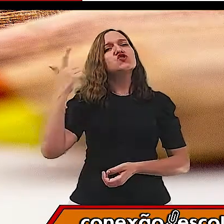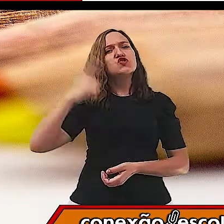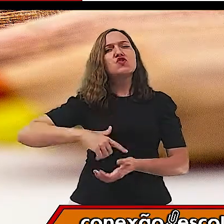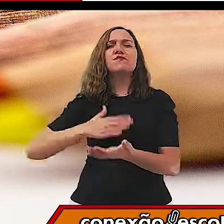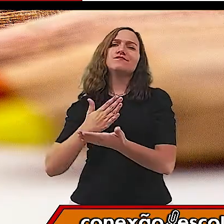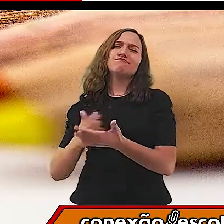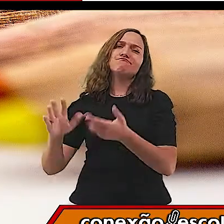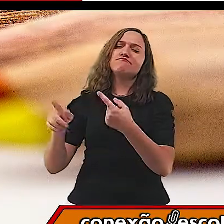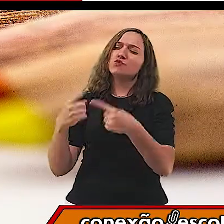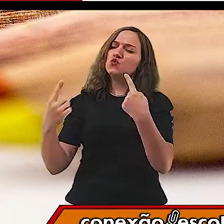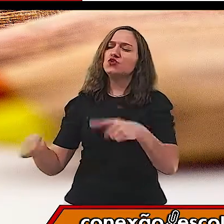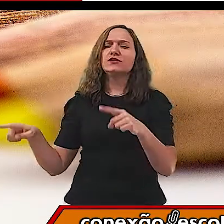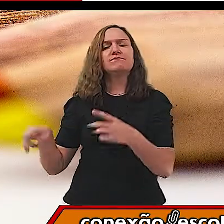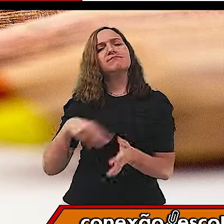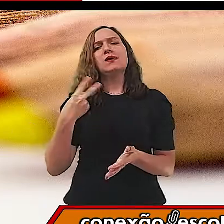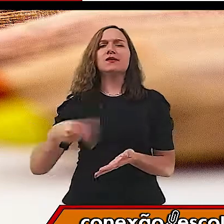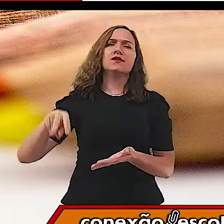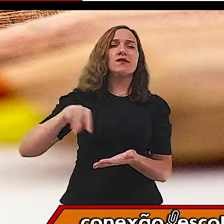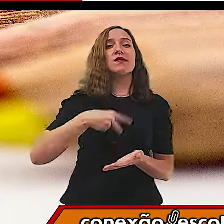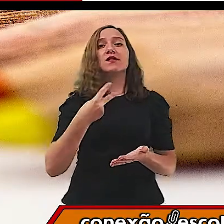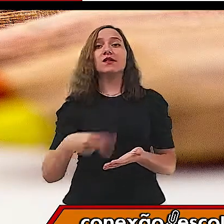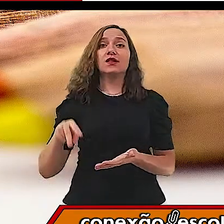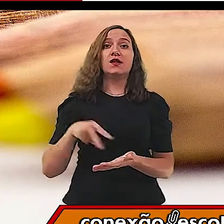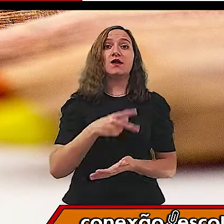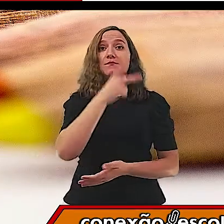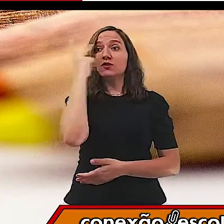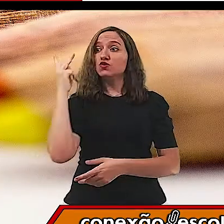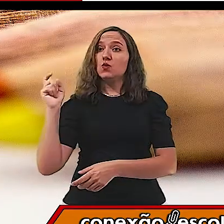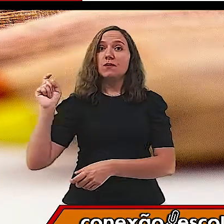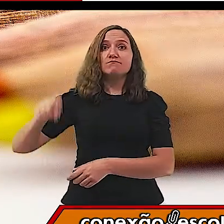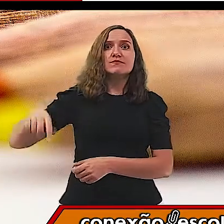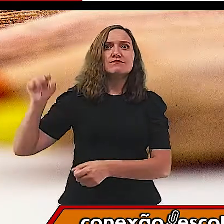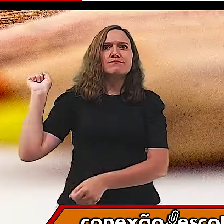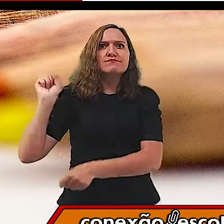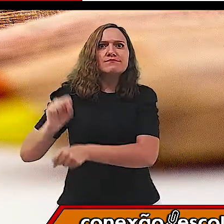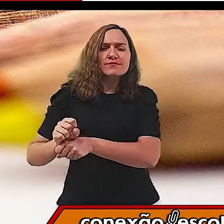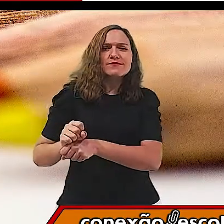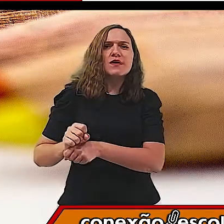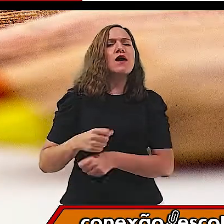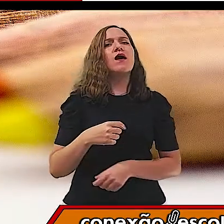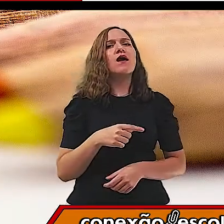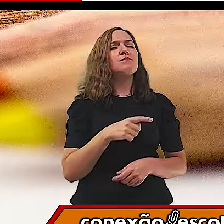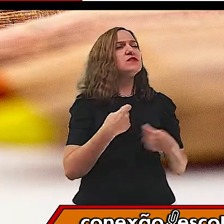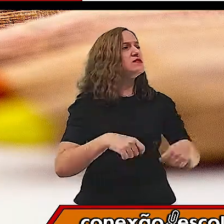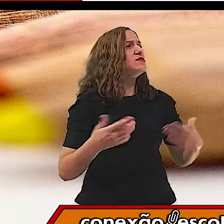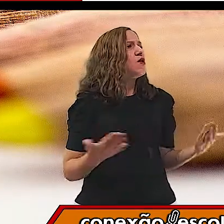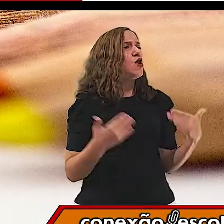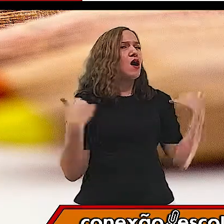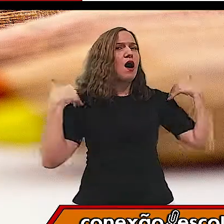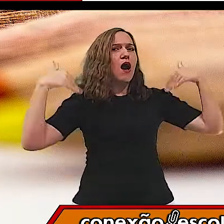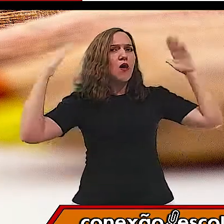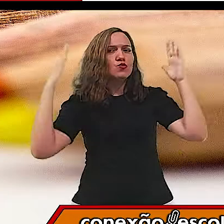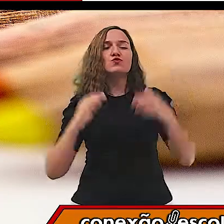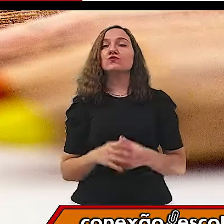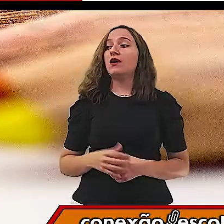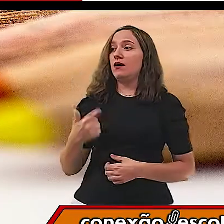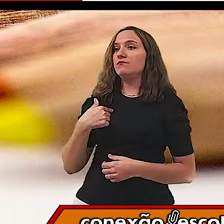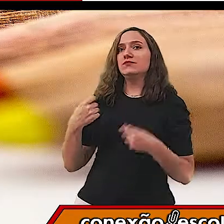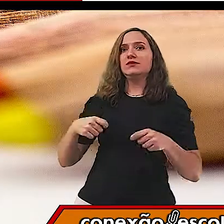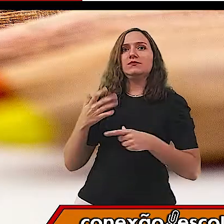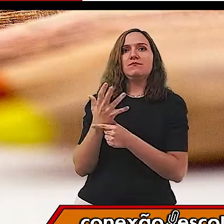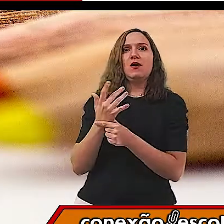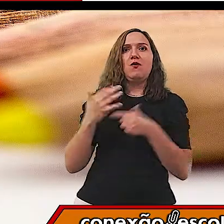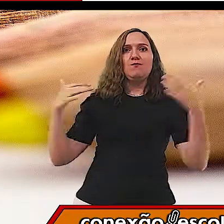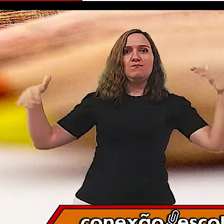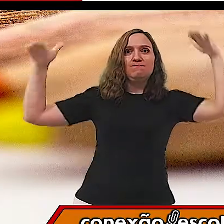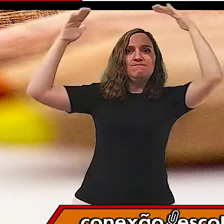e dançam, dançam, dançam, dançam. Aí o papai desliga, estátua, nível alto. Coloca as mãozinhas para